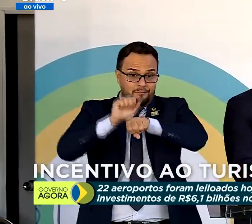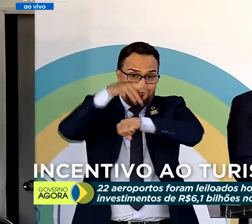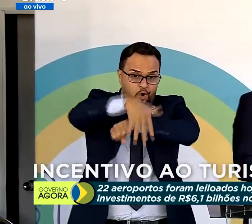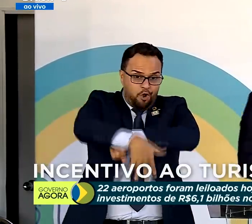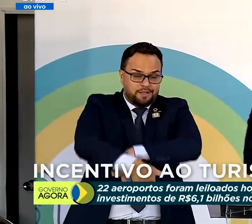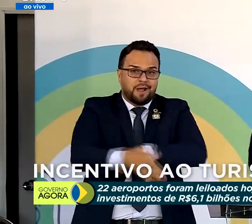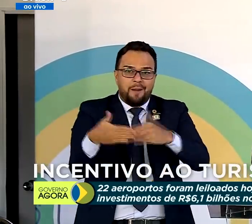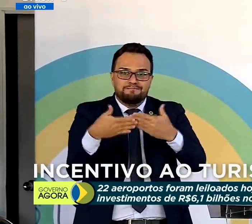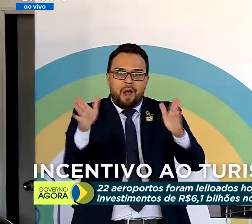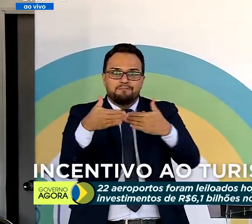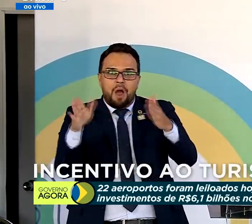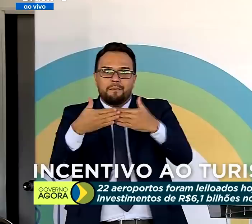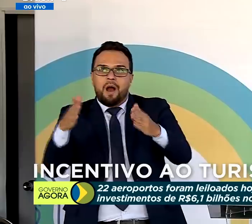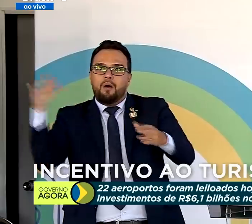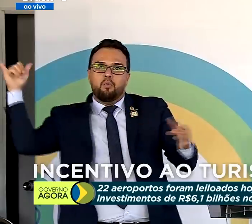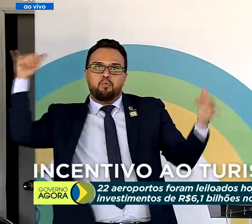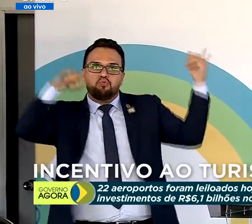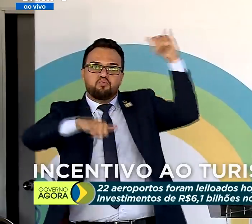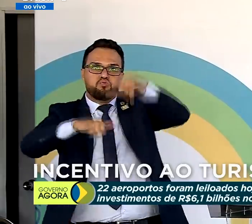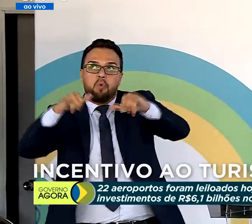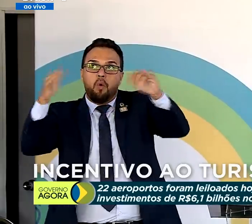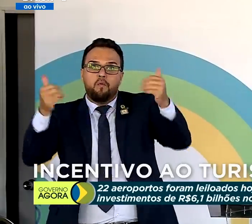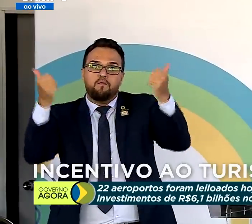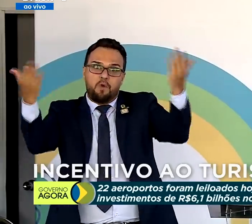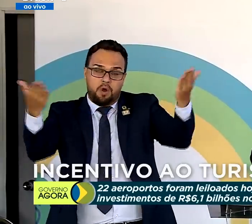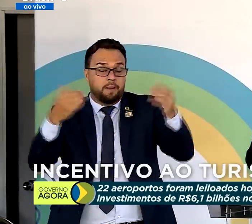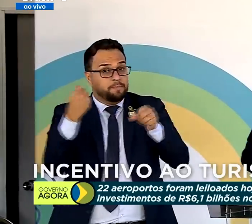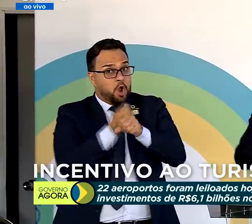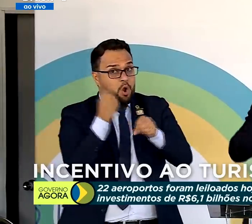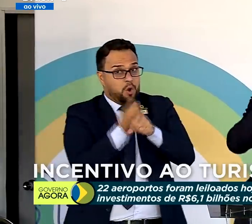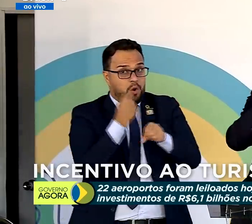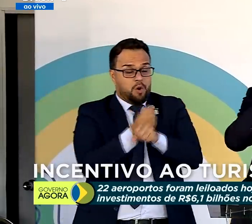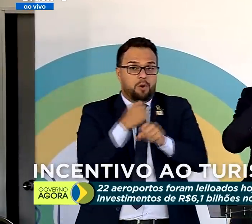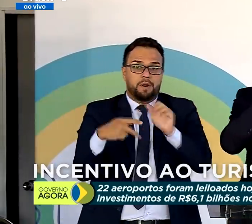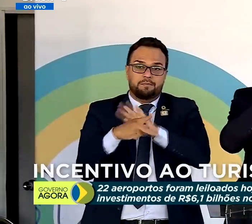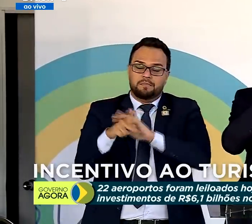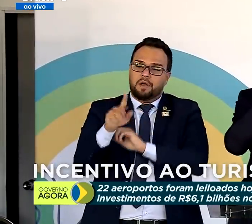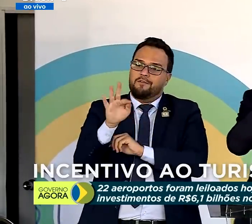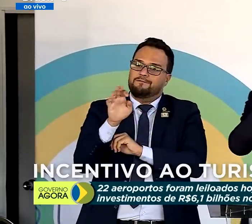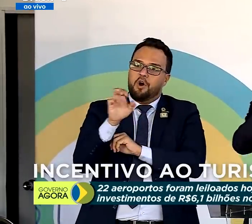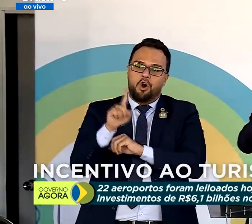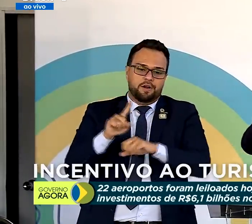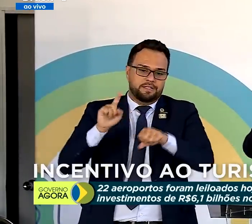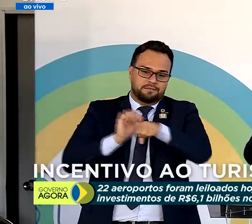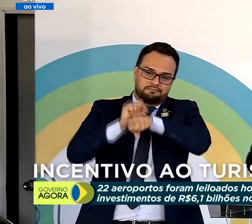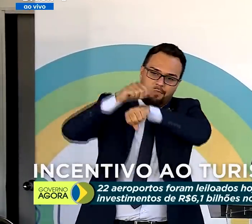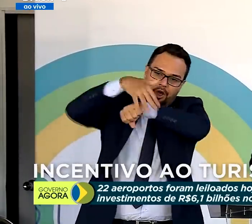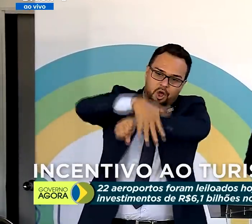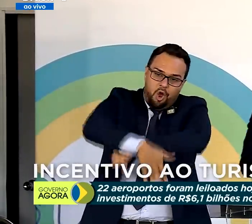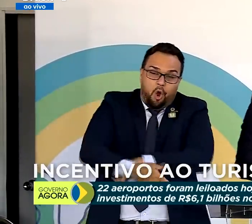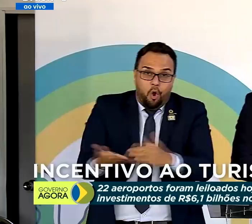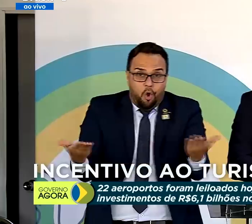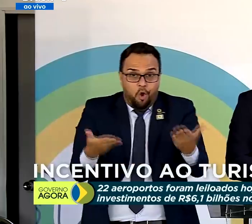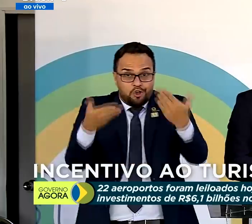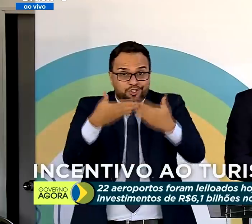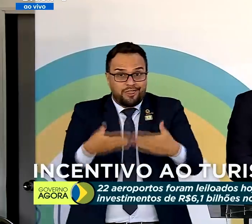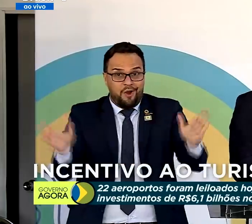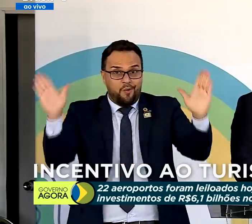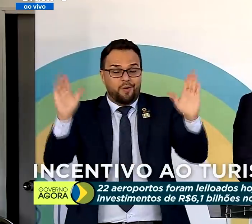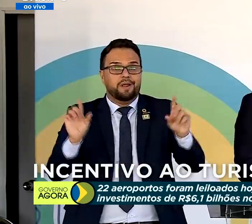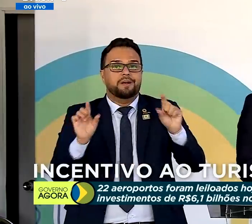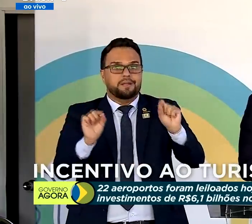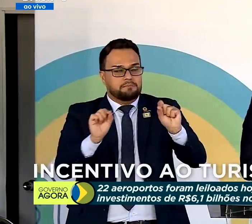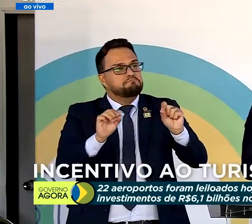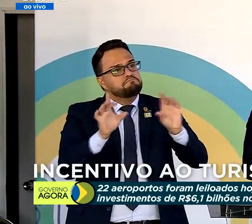no dia de hoje. E essa obra, presidente, do aeroporto de Foz do Iguaçu, que nós estamos inaugurando hoje, colocando à